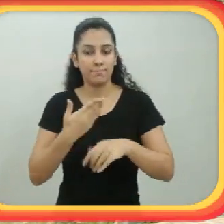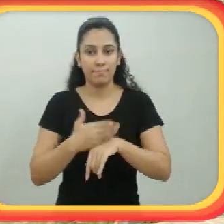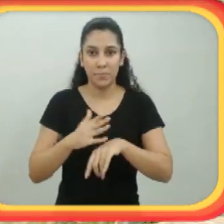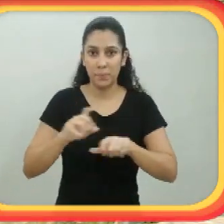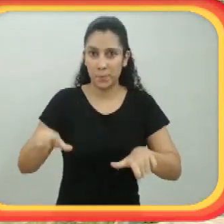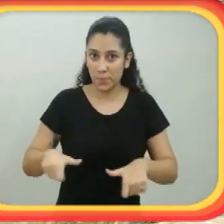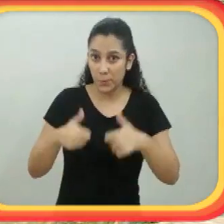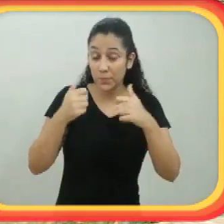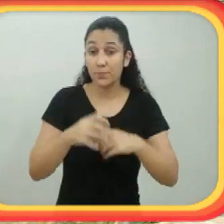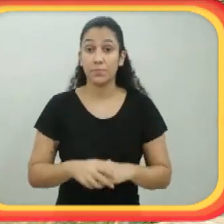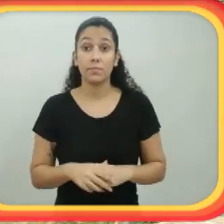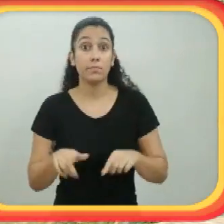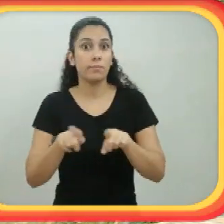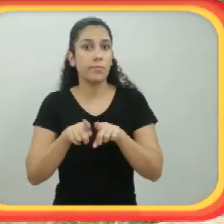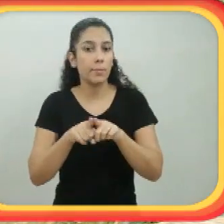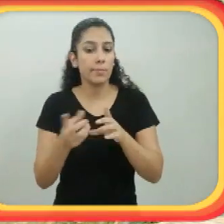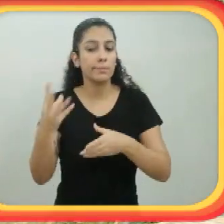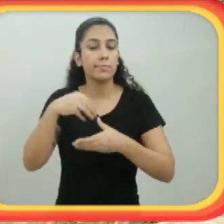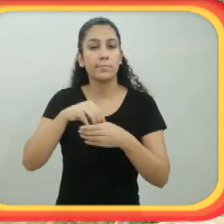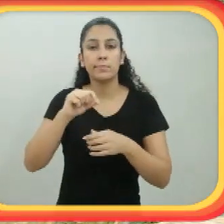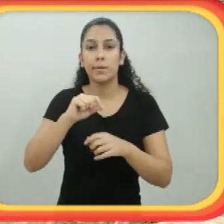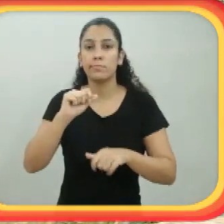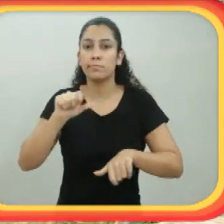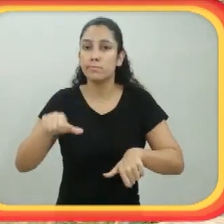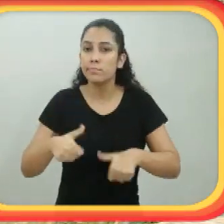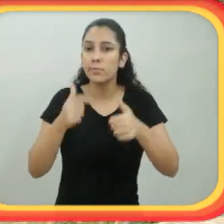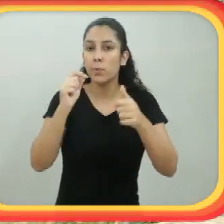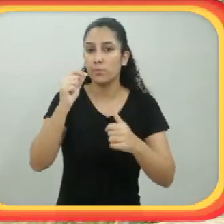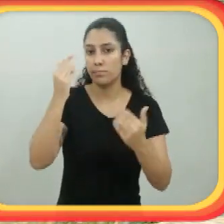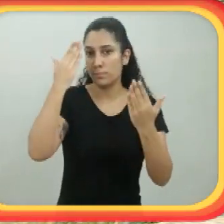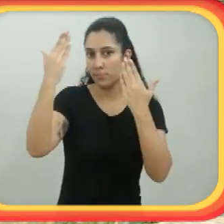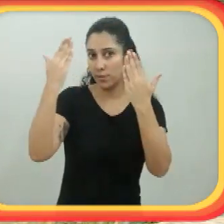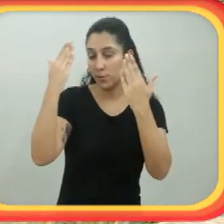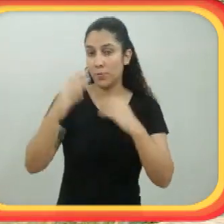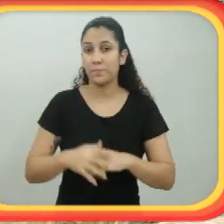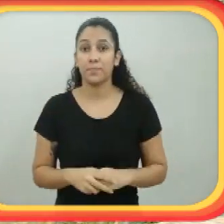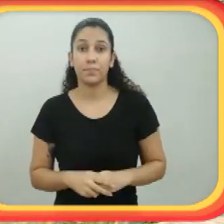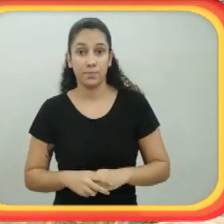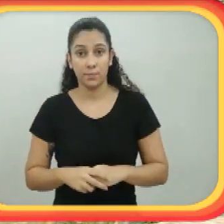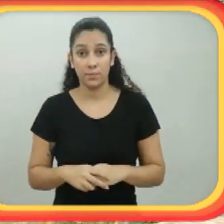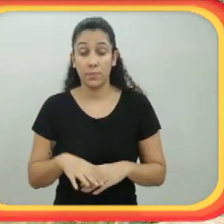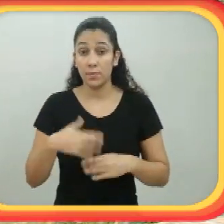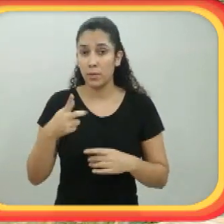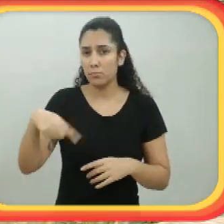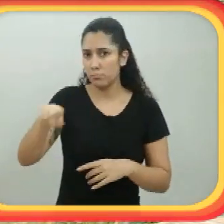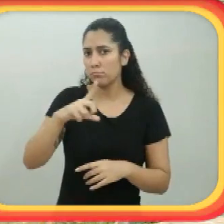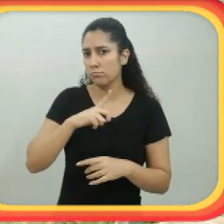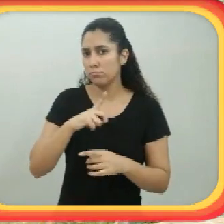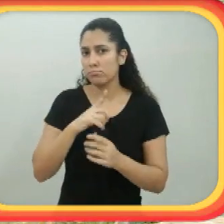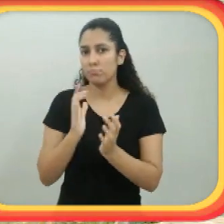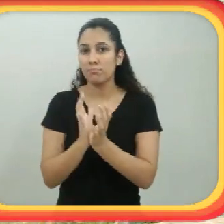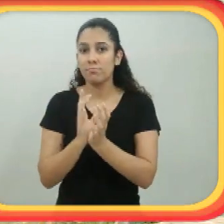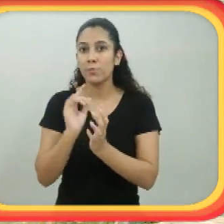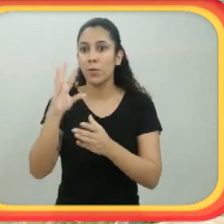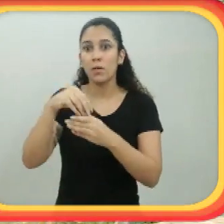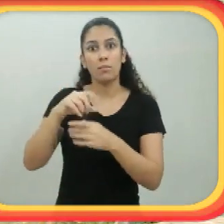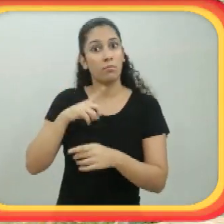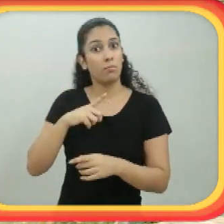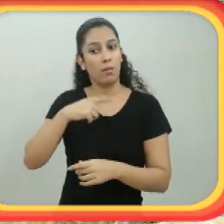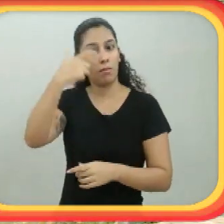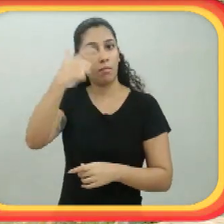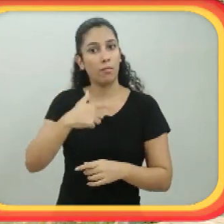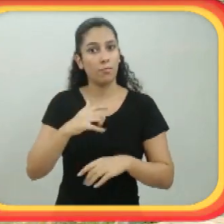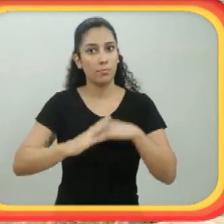E aí eles tiraram tudo isso e iniciaram um processo muito bonito de reabilitação, que incluiu